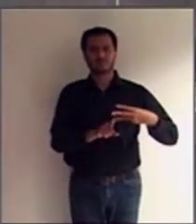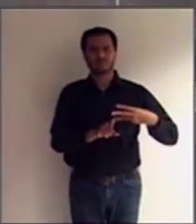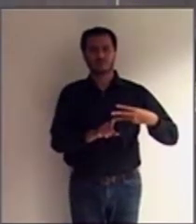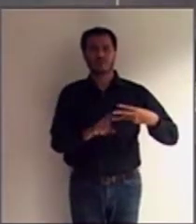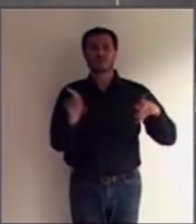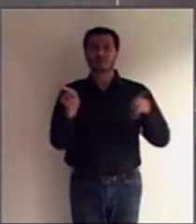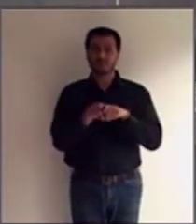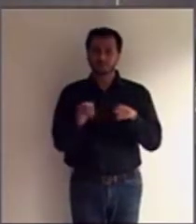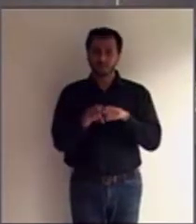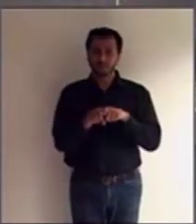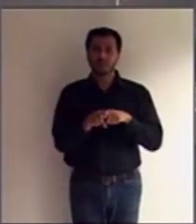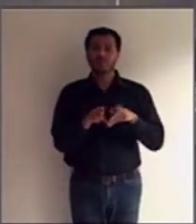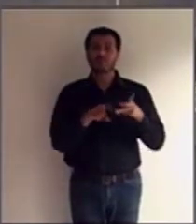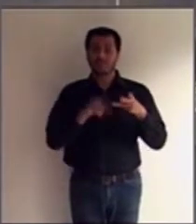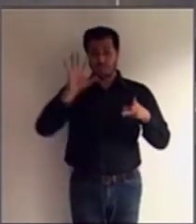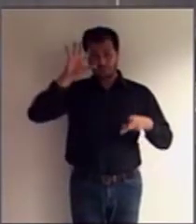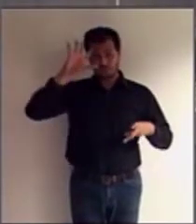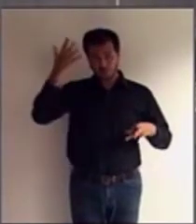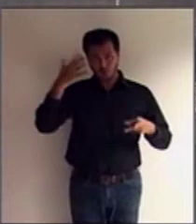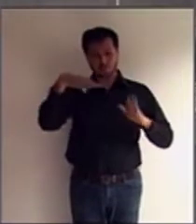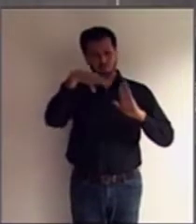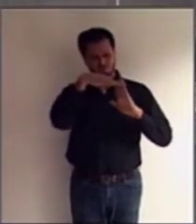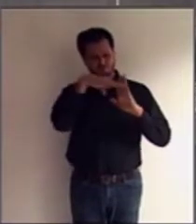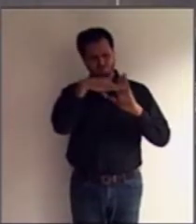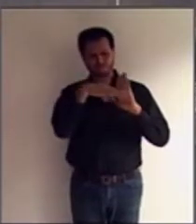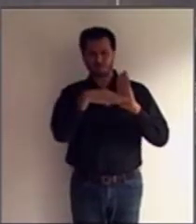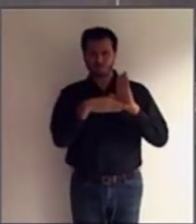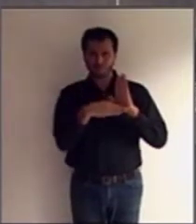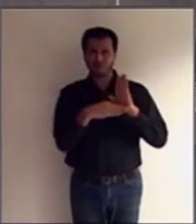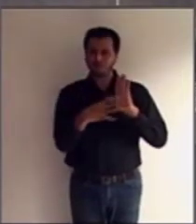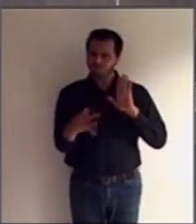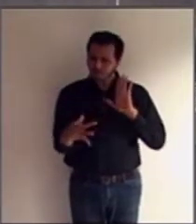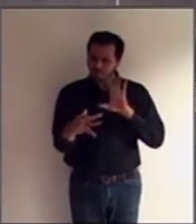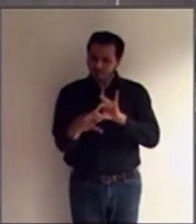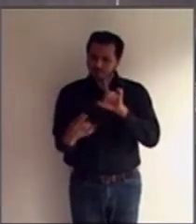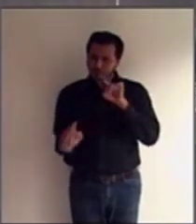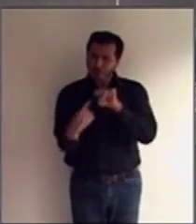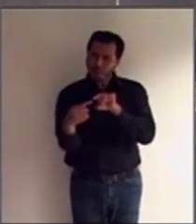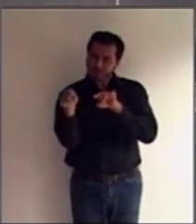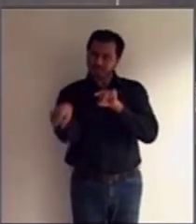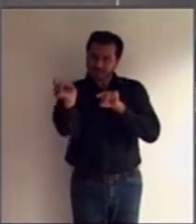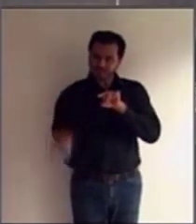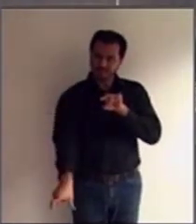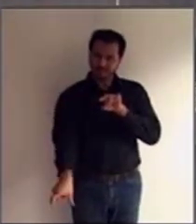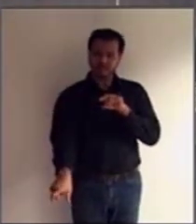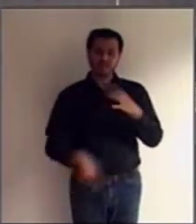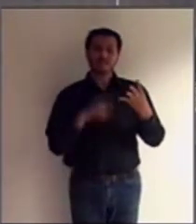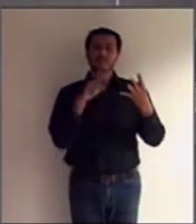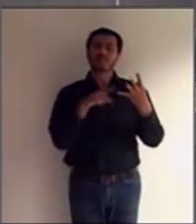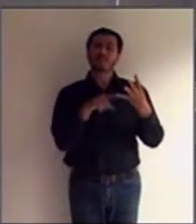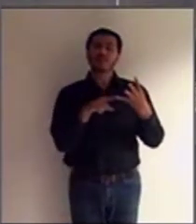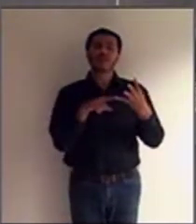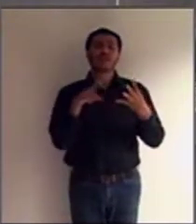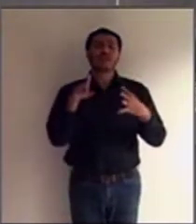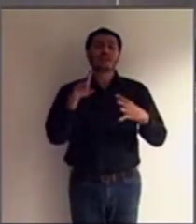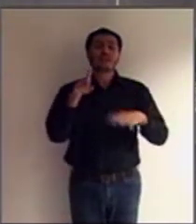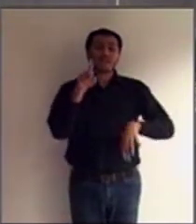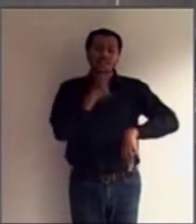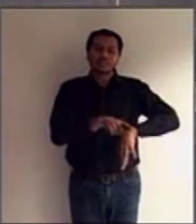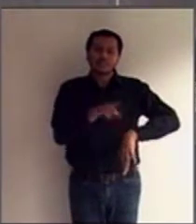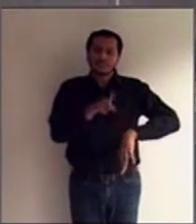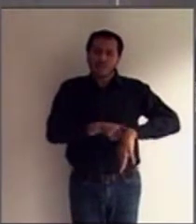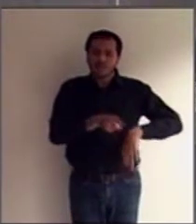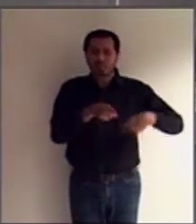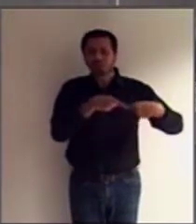propriedade das medidas às circunstâncias da pessoa, bem como qual o período de sujeição